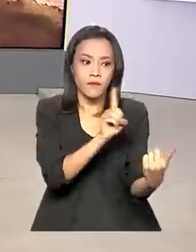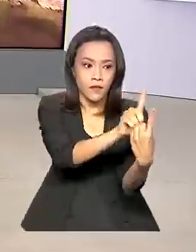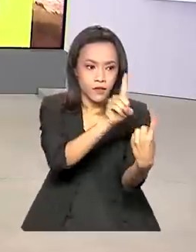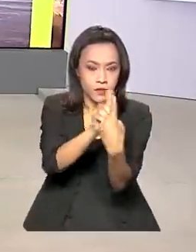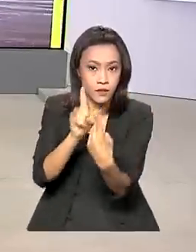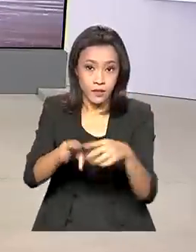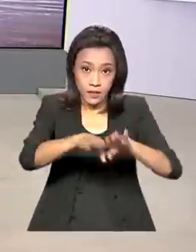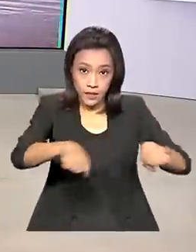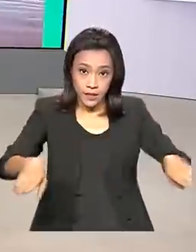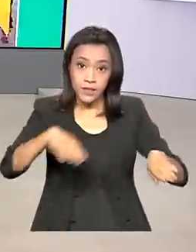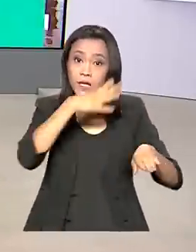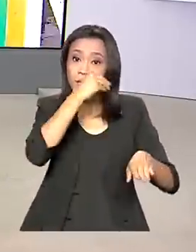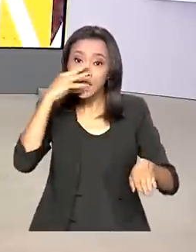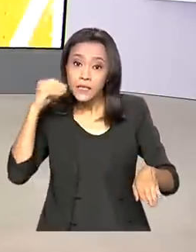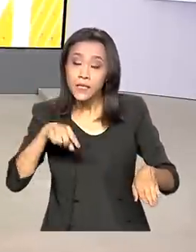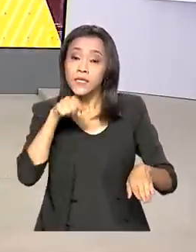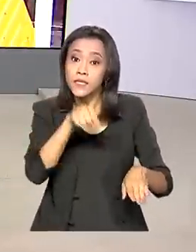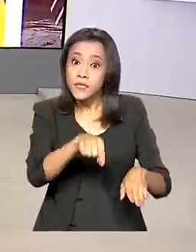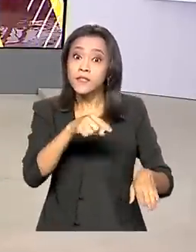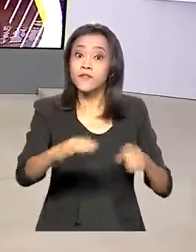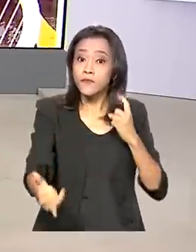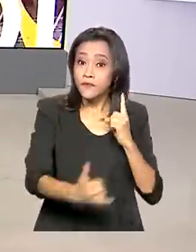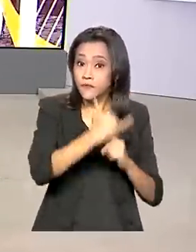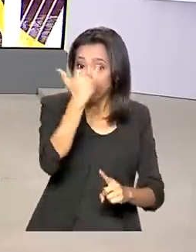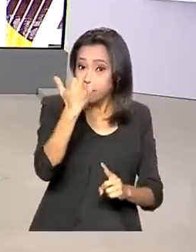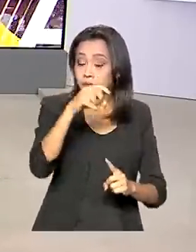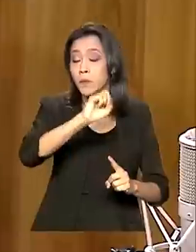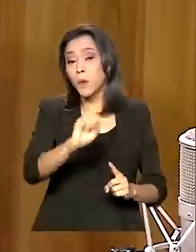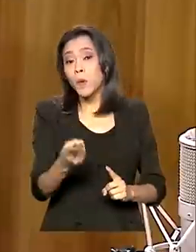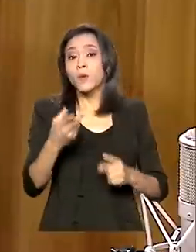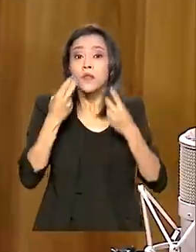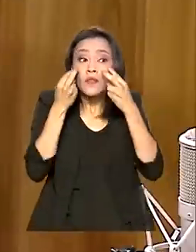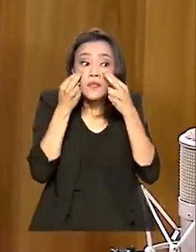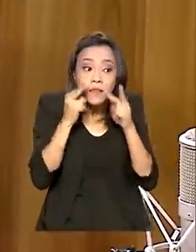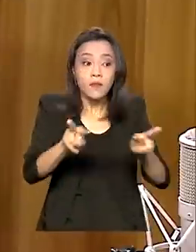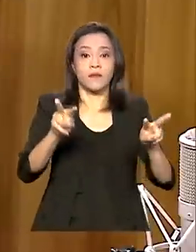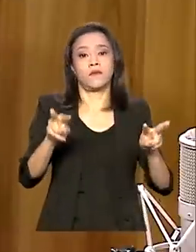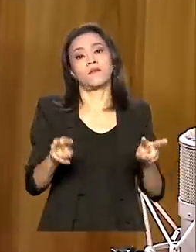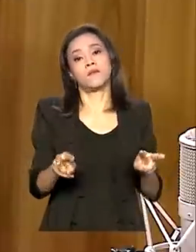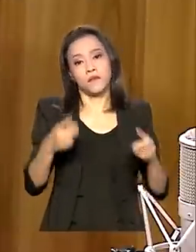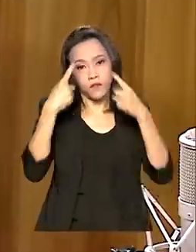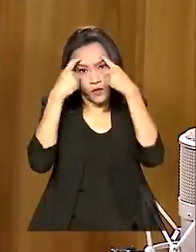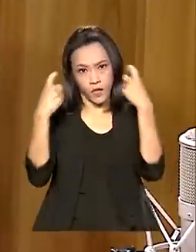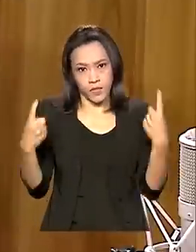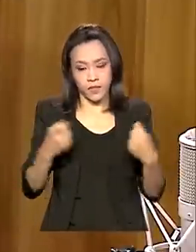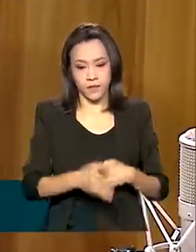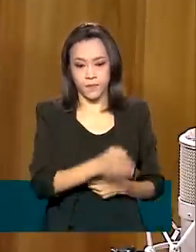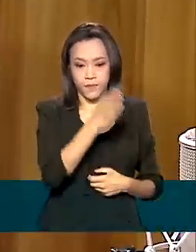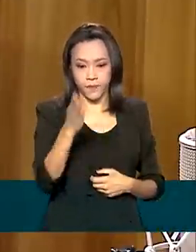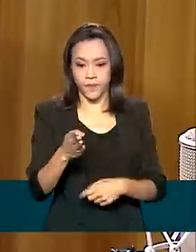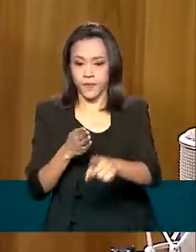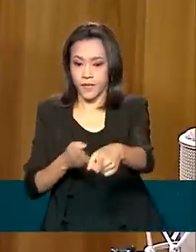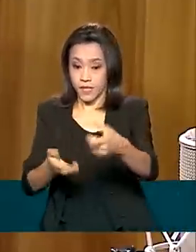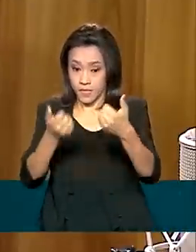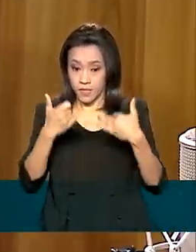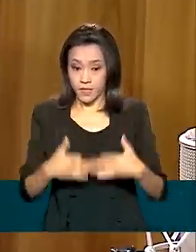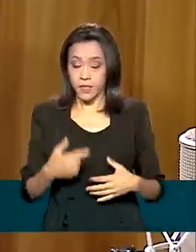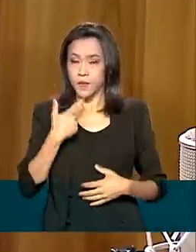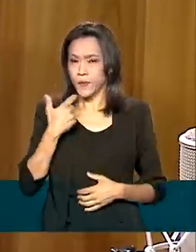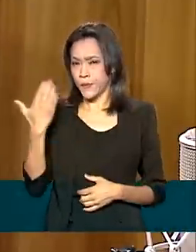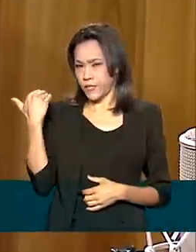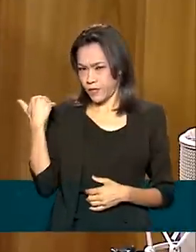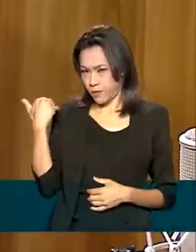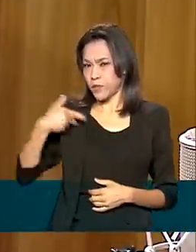adolescentes vítimas ou testemunhas de violência. O primeiro estado a aderir a esse pacto foi o Amazonas. Eu estive agora lá